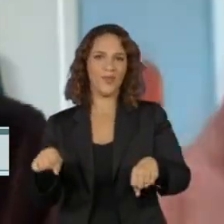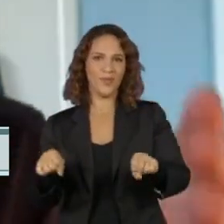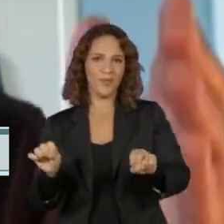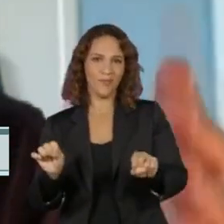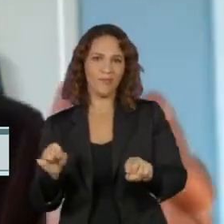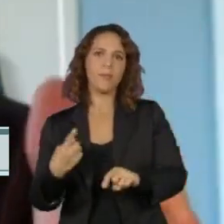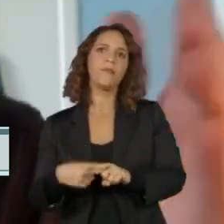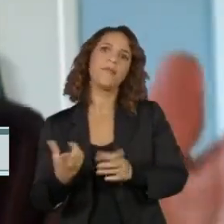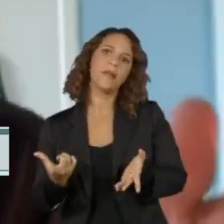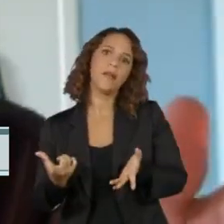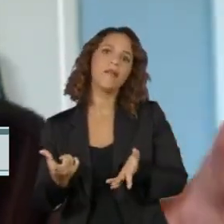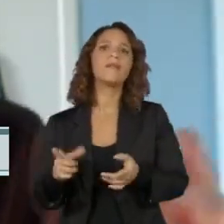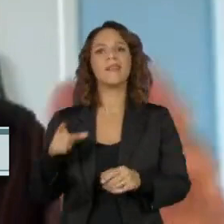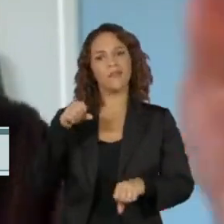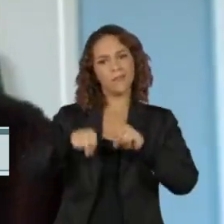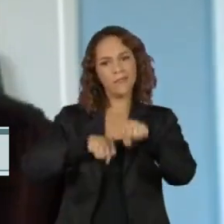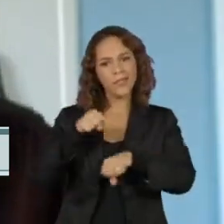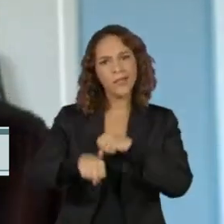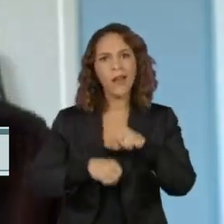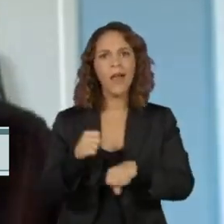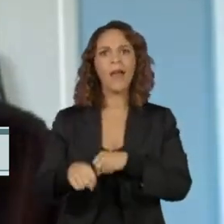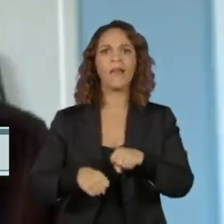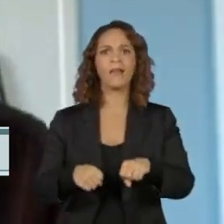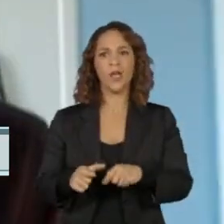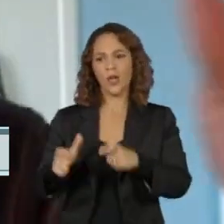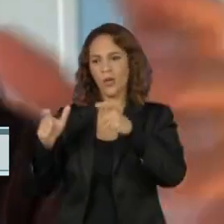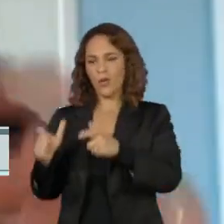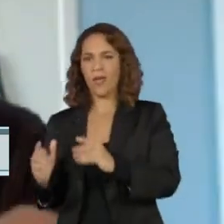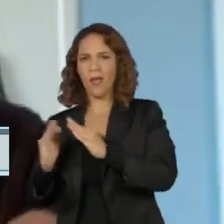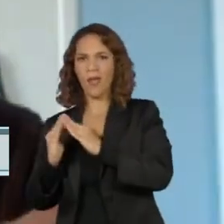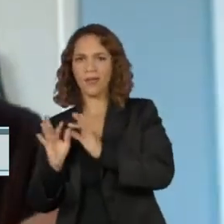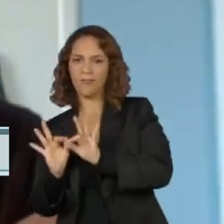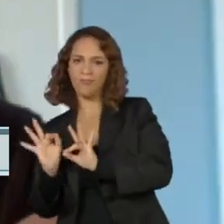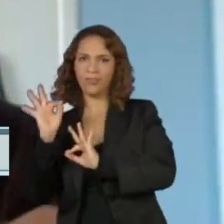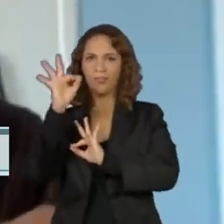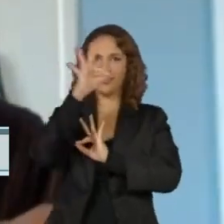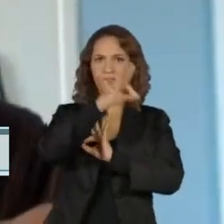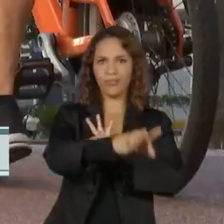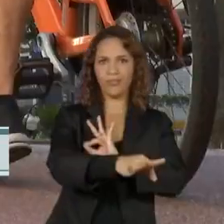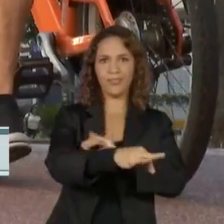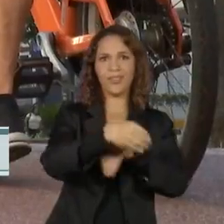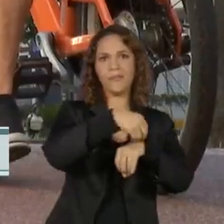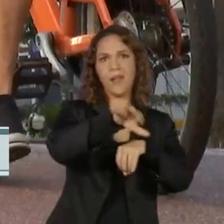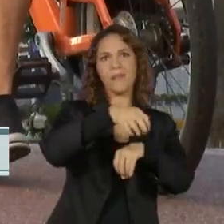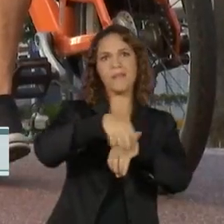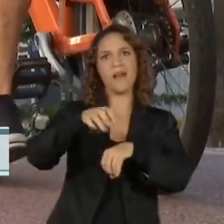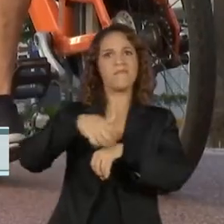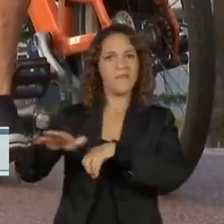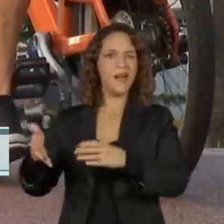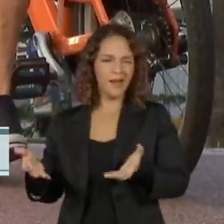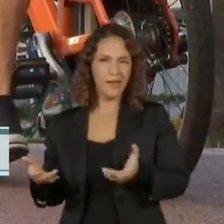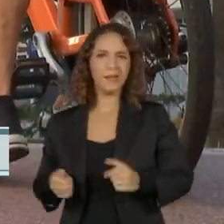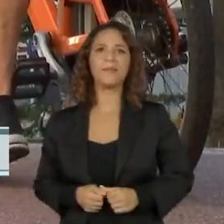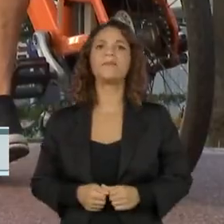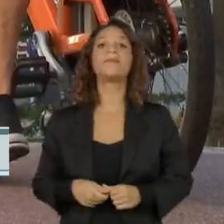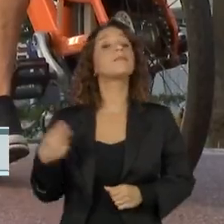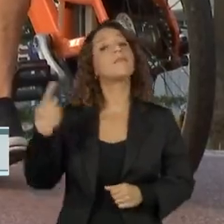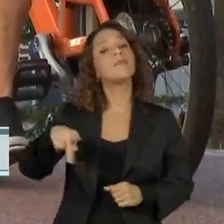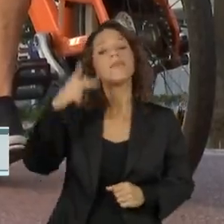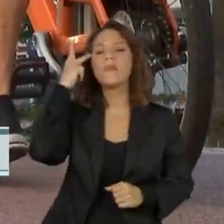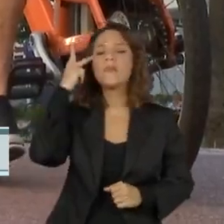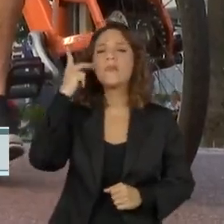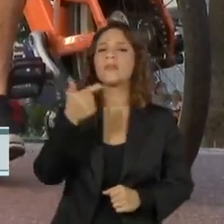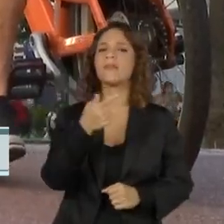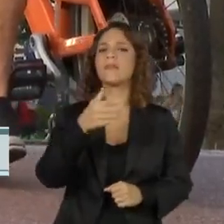Por quê? Porque eles não conseguem se deslocar de bicicleta de onde eles residem até o ponto de concentração das entregas. São Paulo dispõe de 700